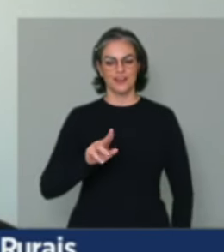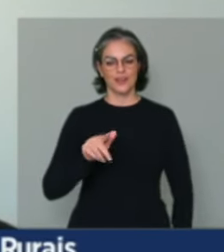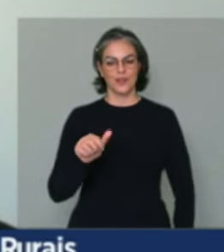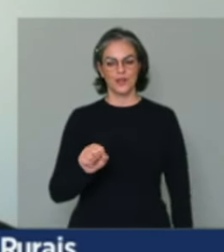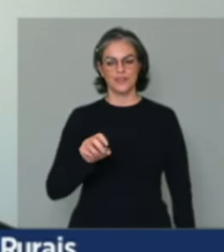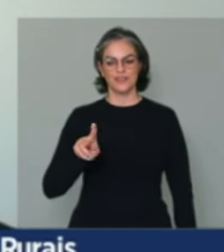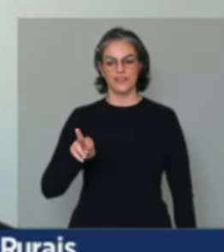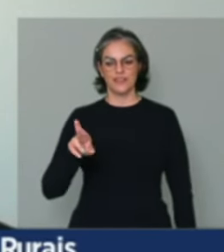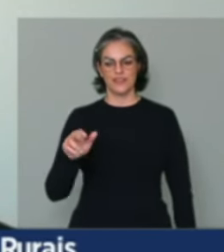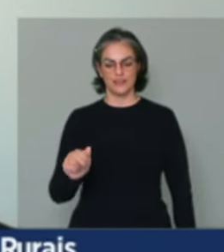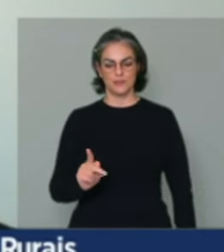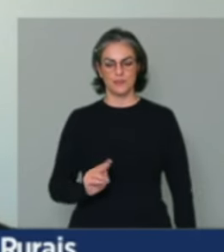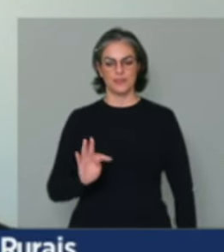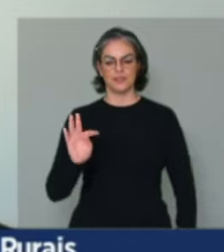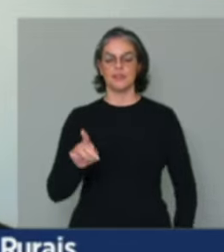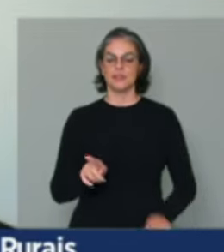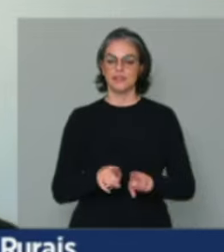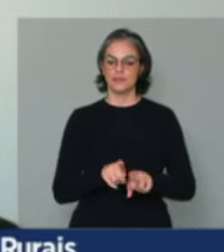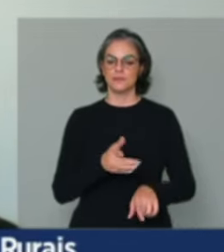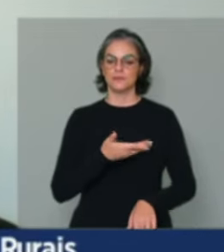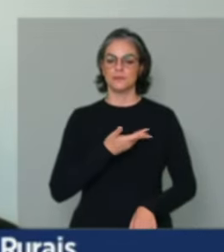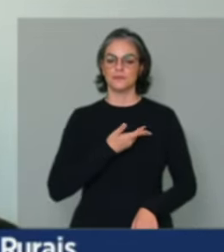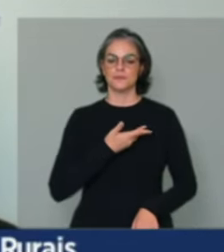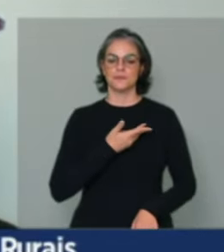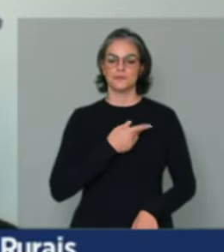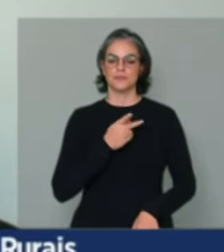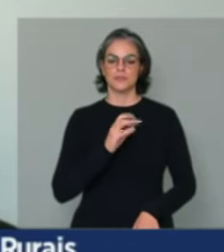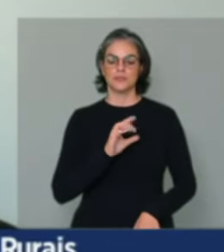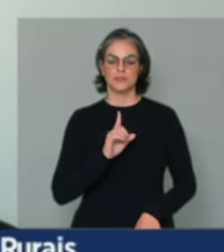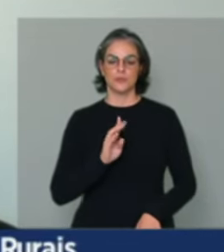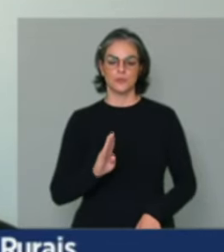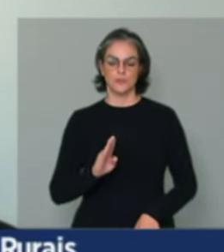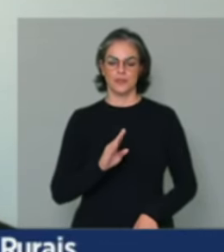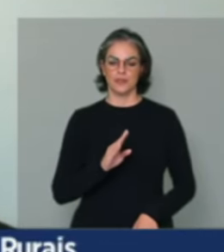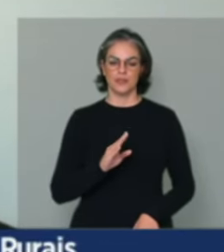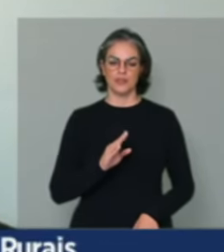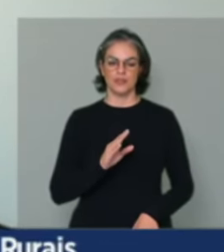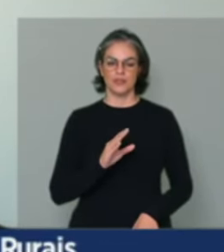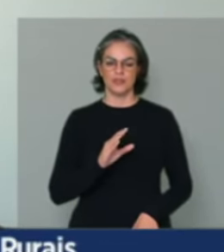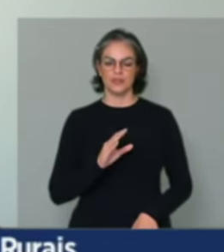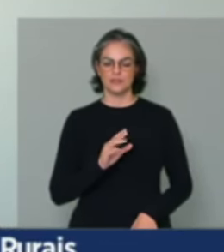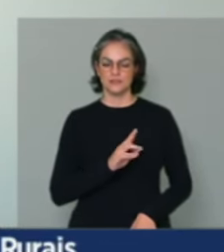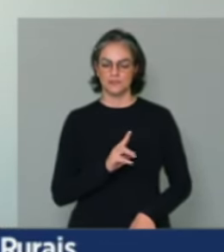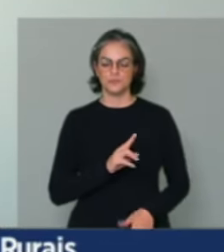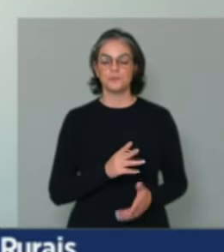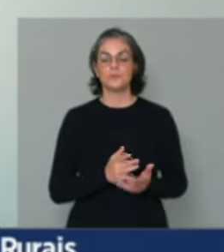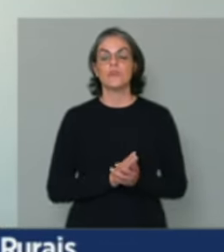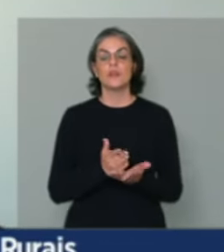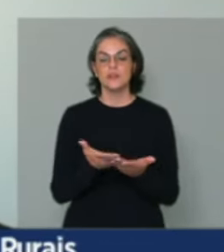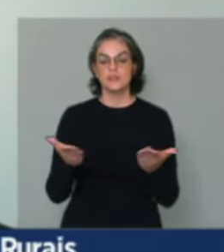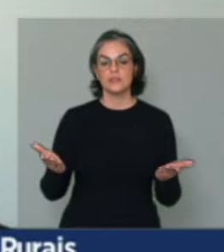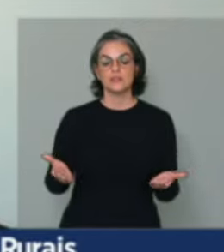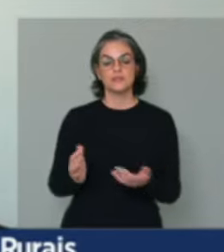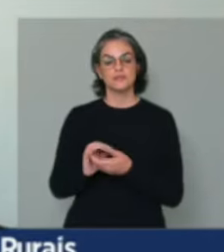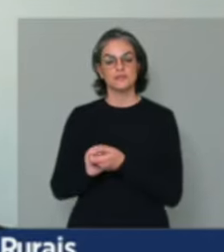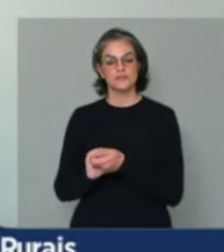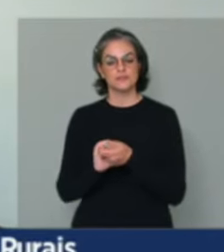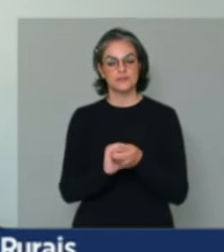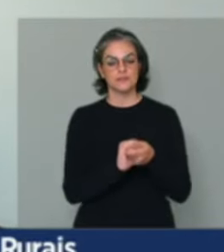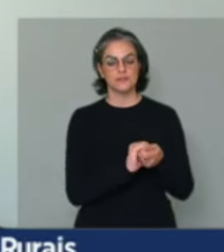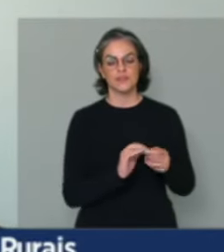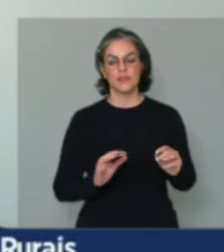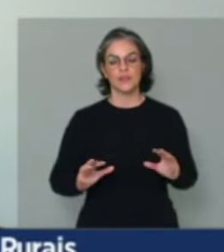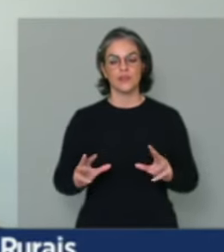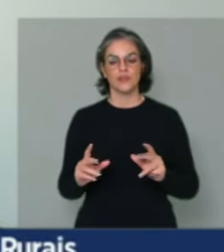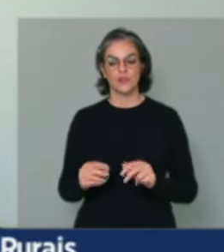Almeida do PCdoB, meu conterrâneo. E cumprimentando a ele, cumprimento a todas as pessoas que estão aqui nessa sala e também as pessoas